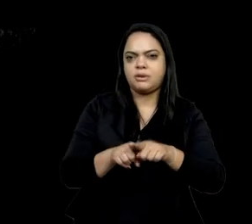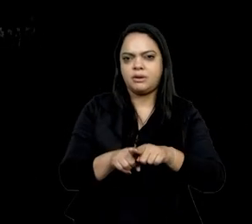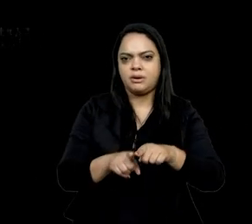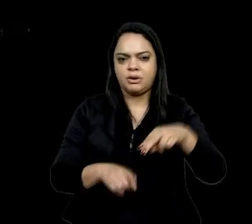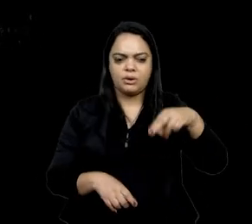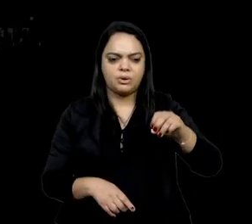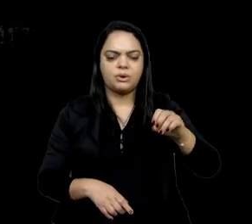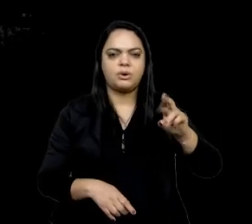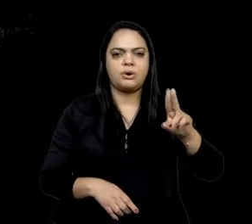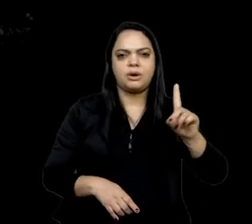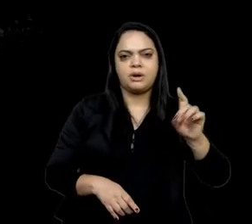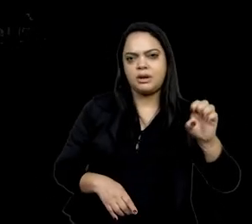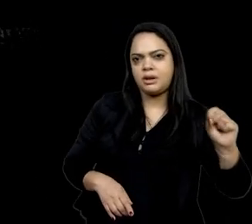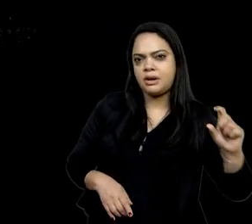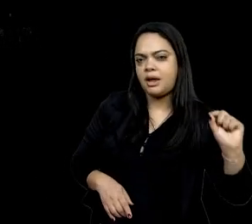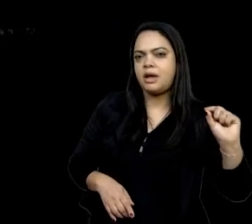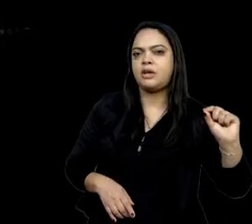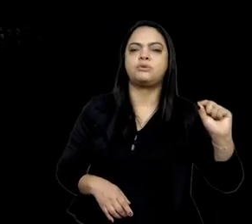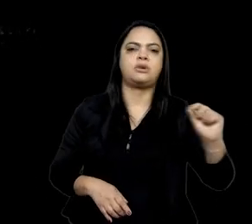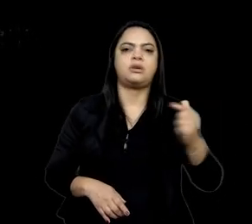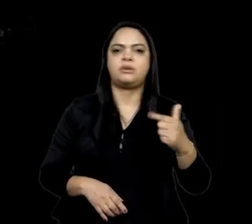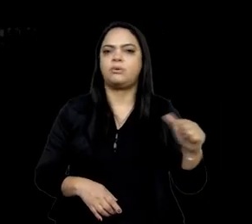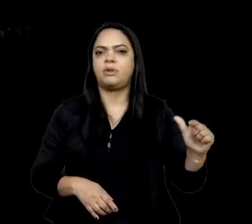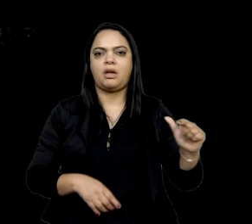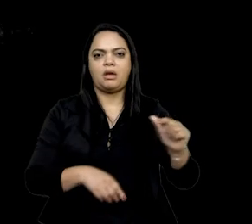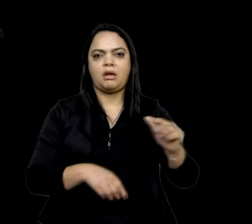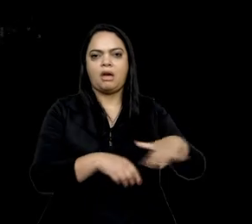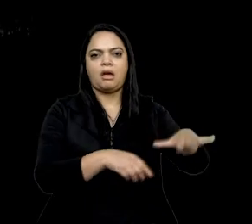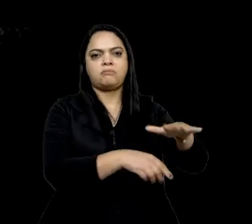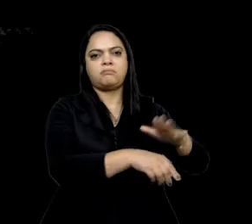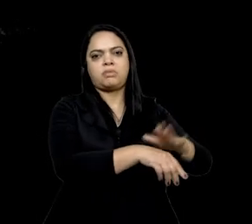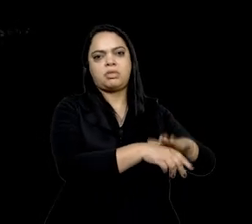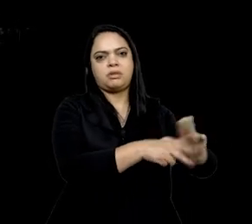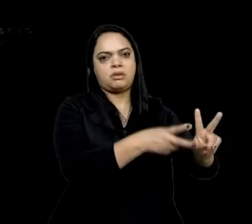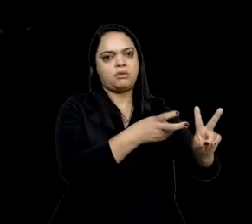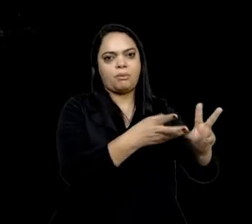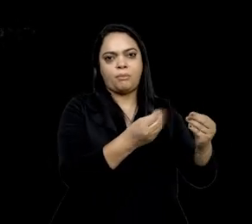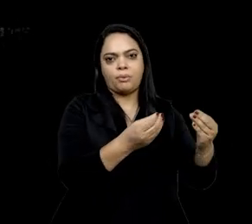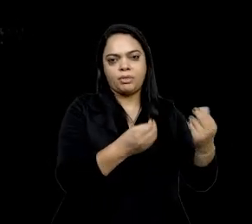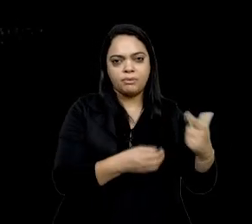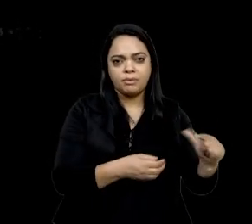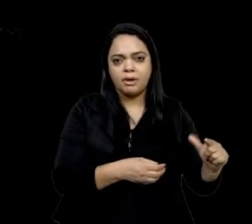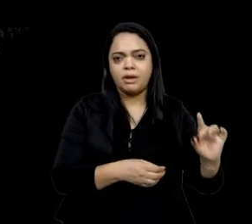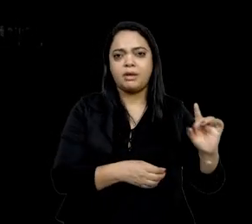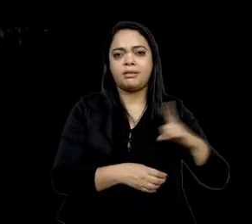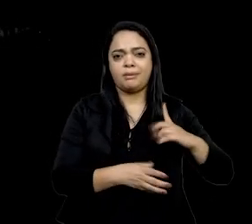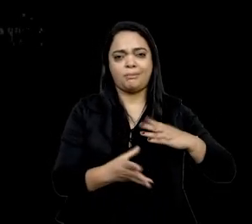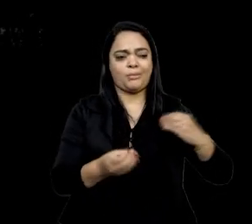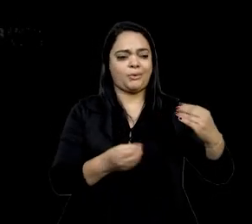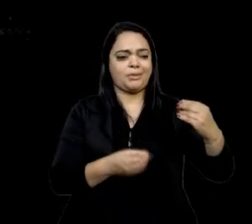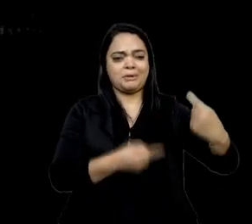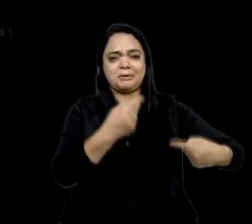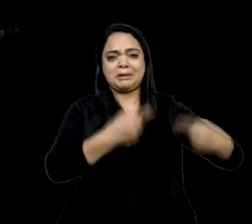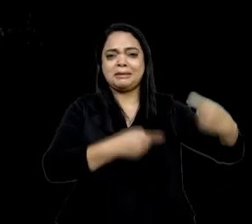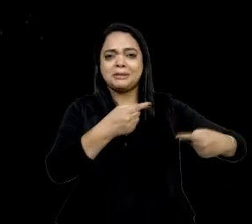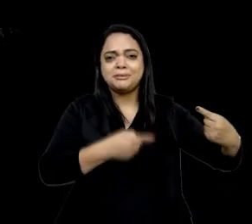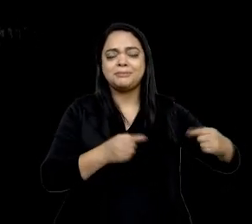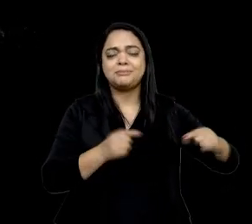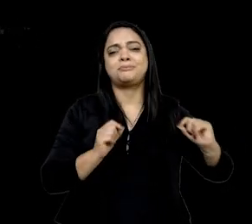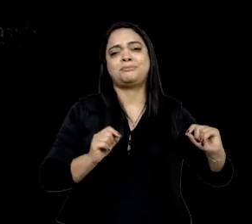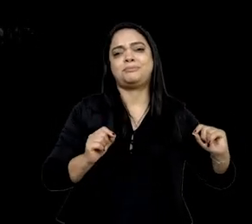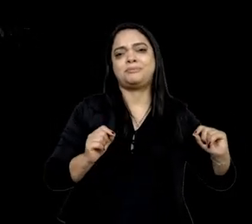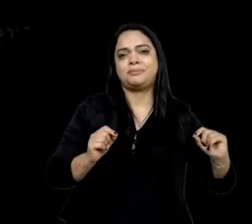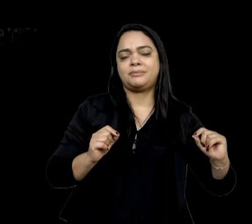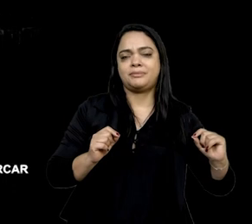áreas que mais conflito, muitas vezes, ainda que a proposta da União das Nações Indígenas na Constituinte